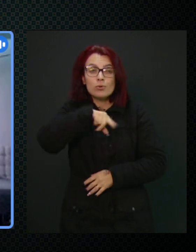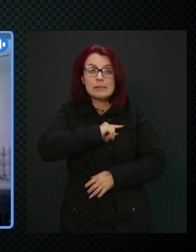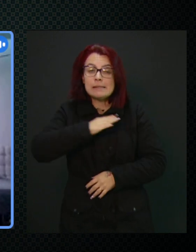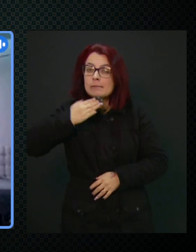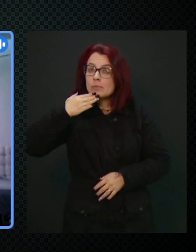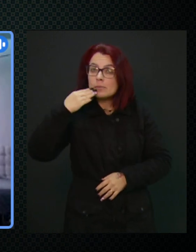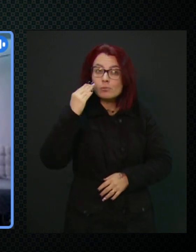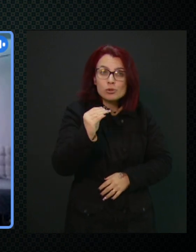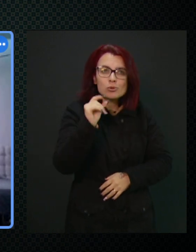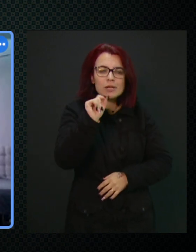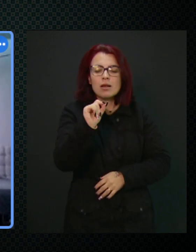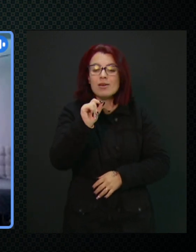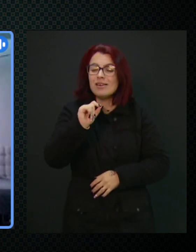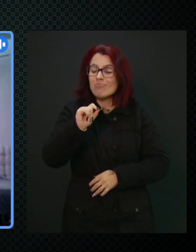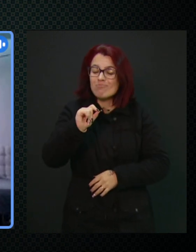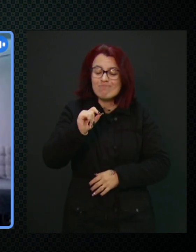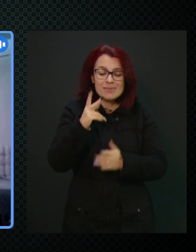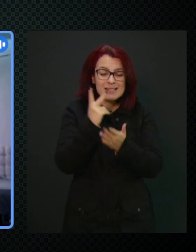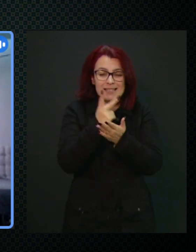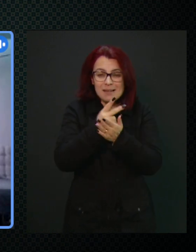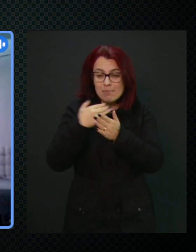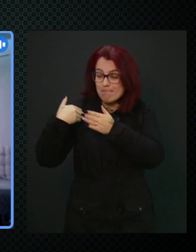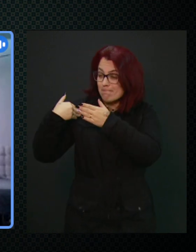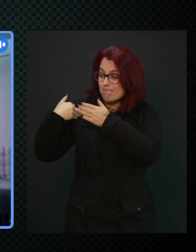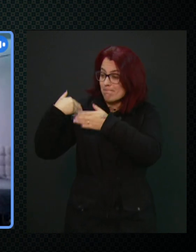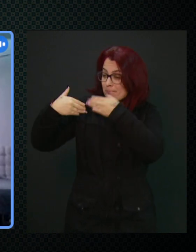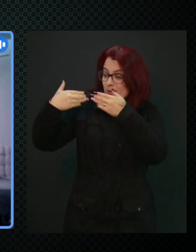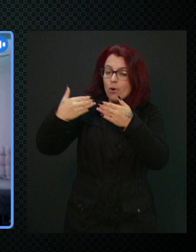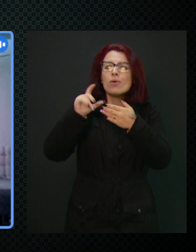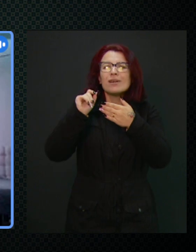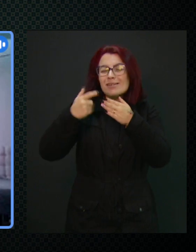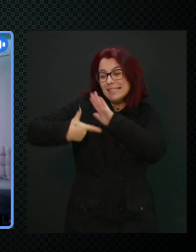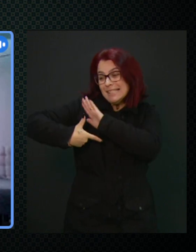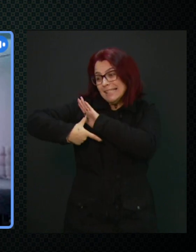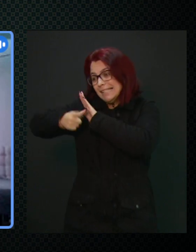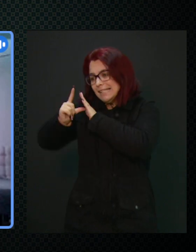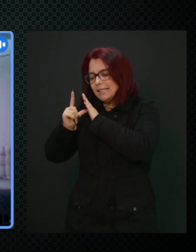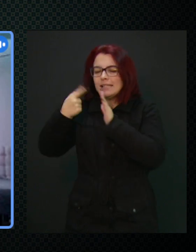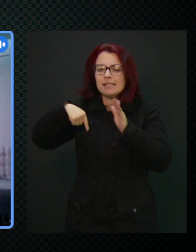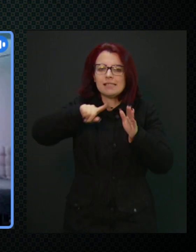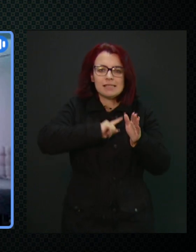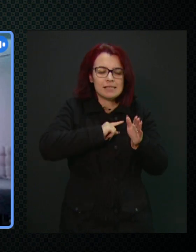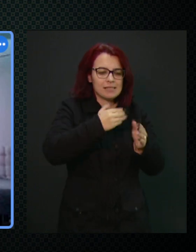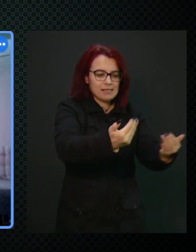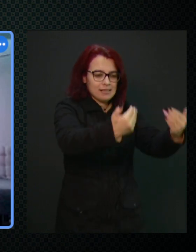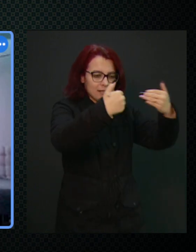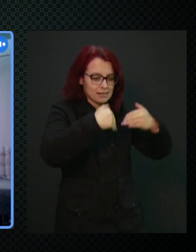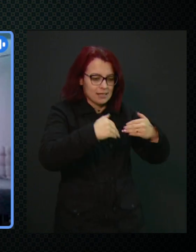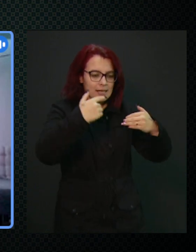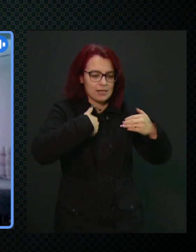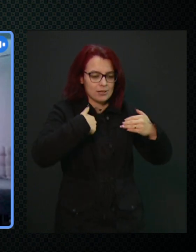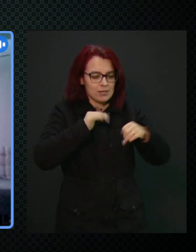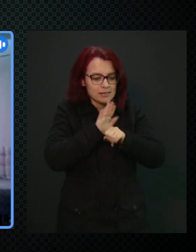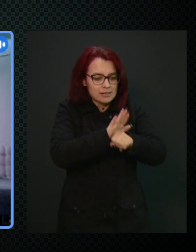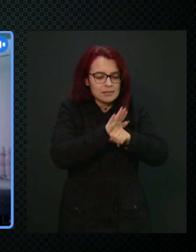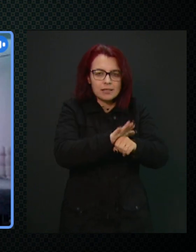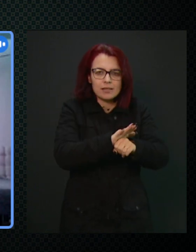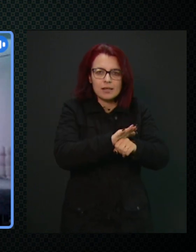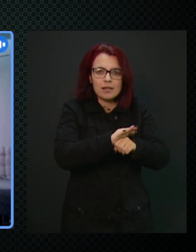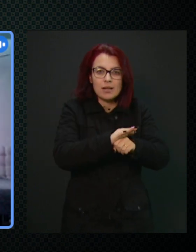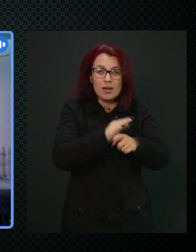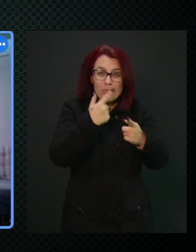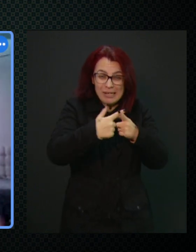For iniciado, melhor serão as respostas, né? E conexão com o mundo que esse bebê terá. Então, esses